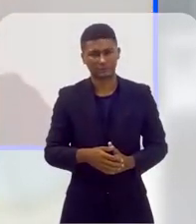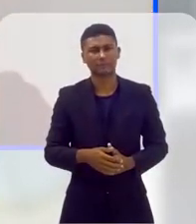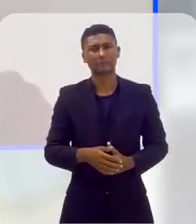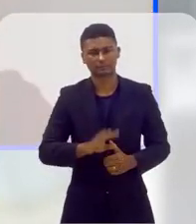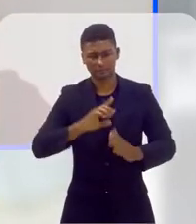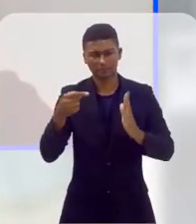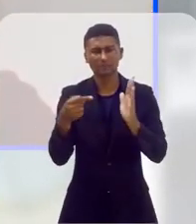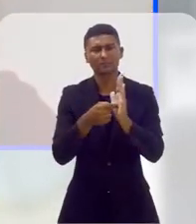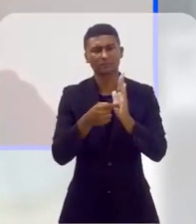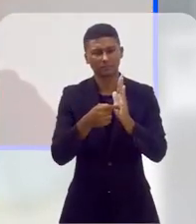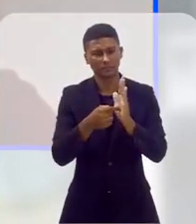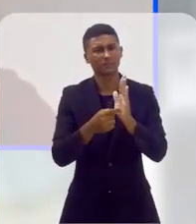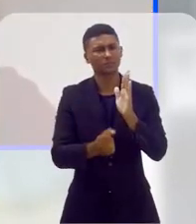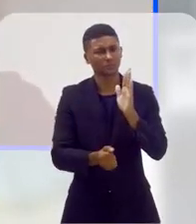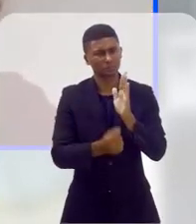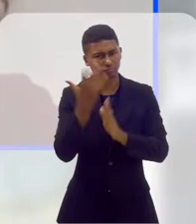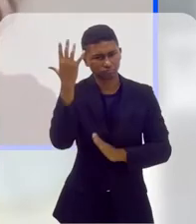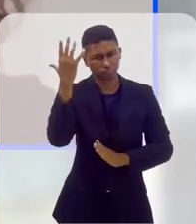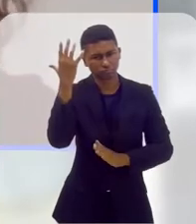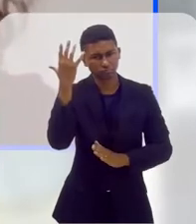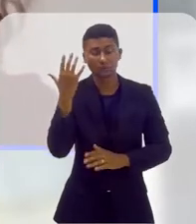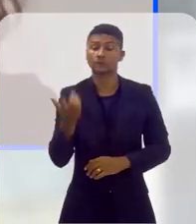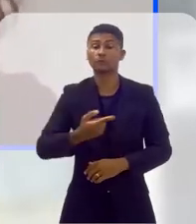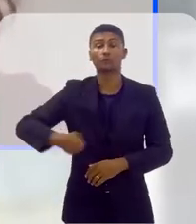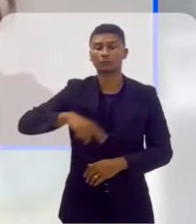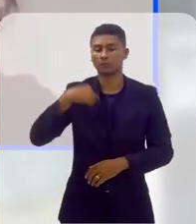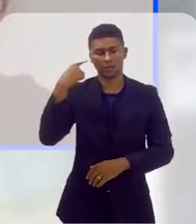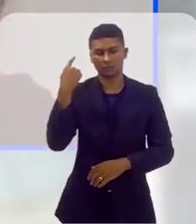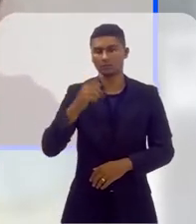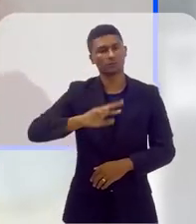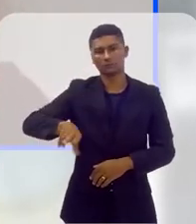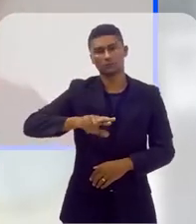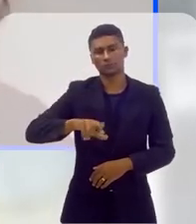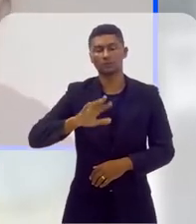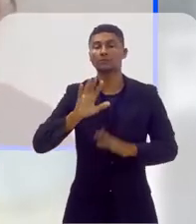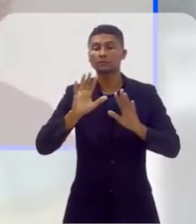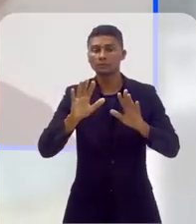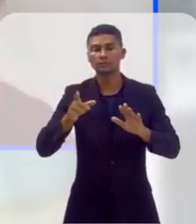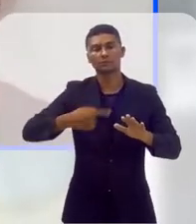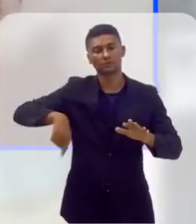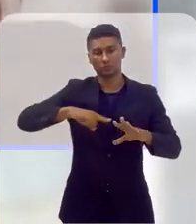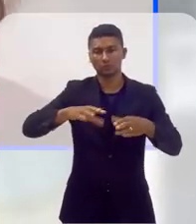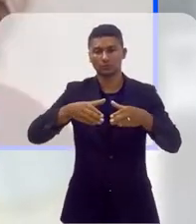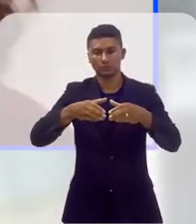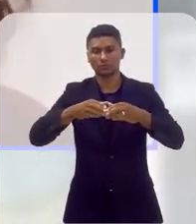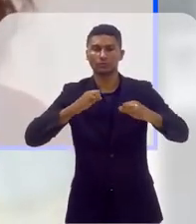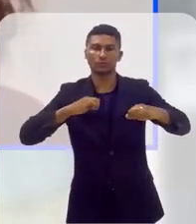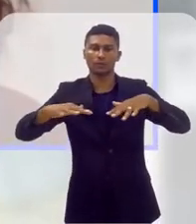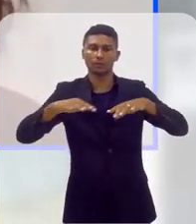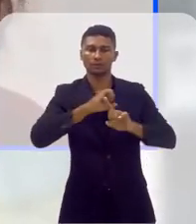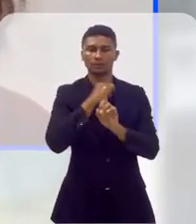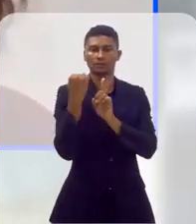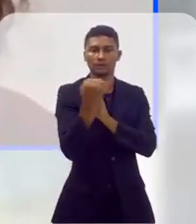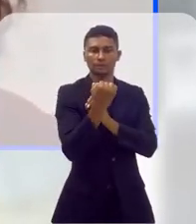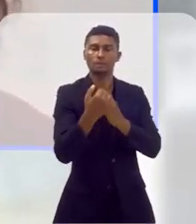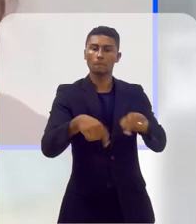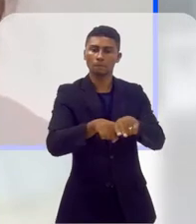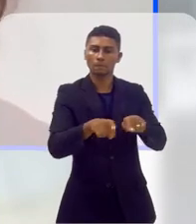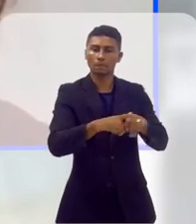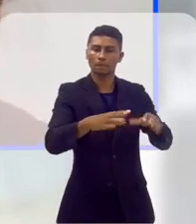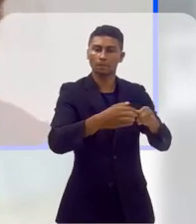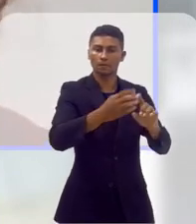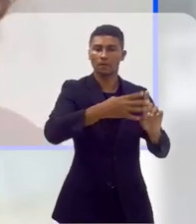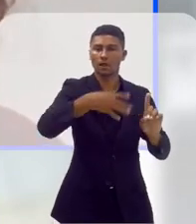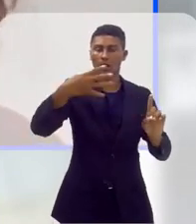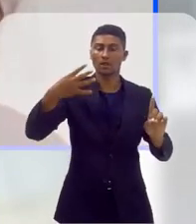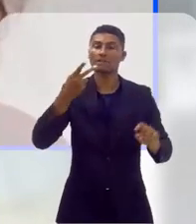piada, nós que não somos advogados, a gente costuma falar, vindo de movimentos sociais, de lutas pelo direito da população LGBTQIA+,